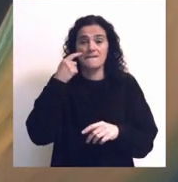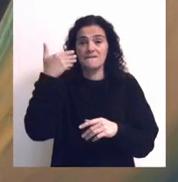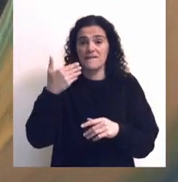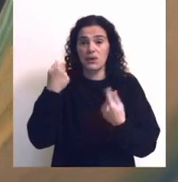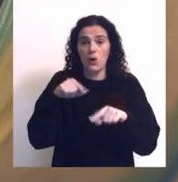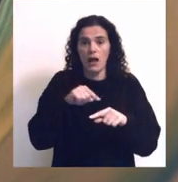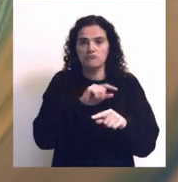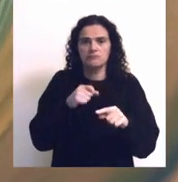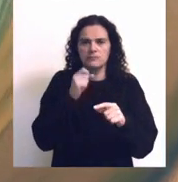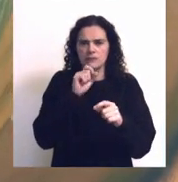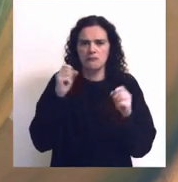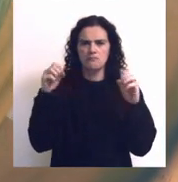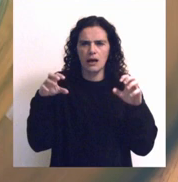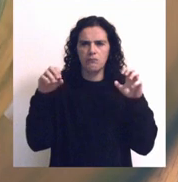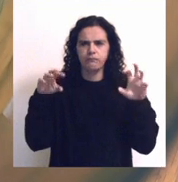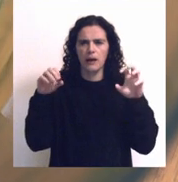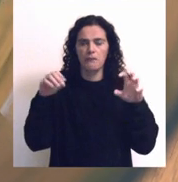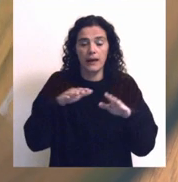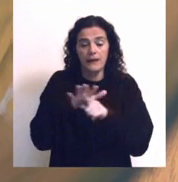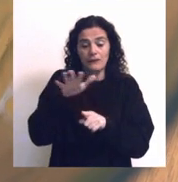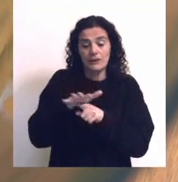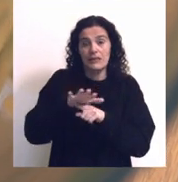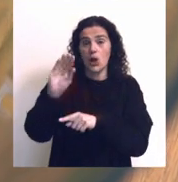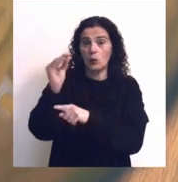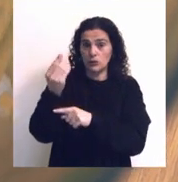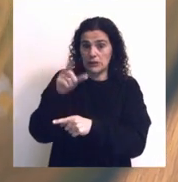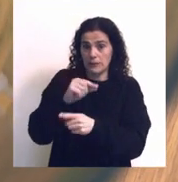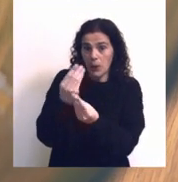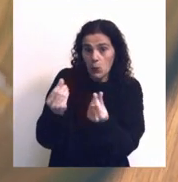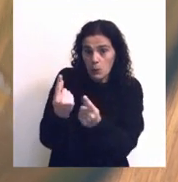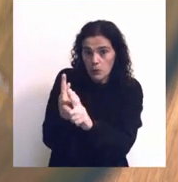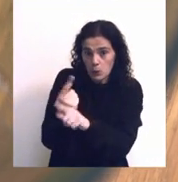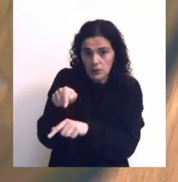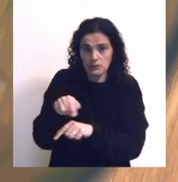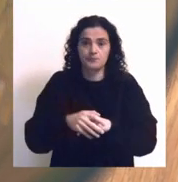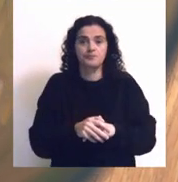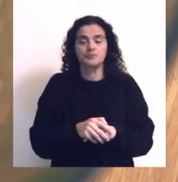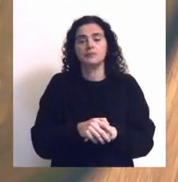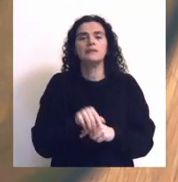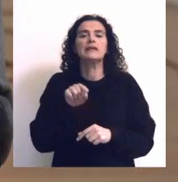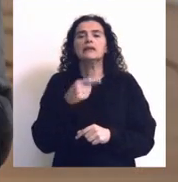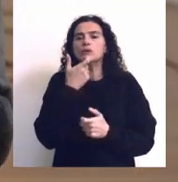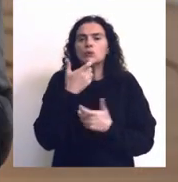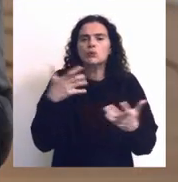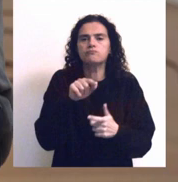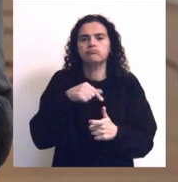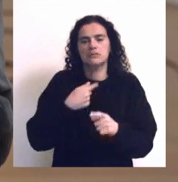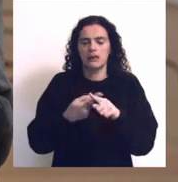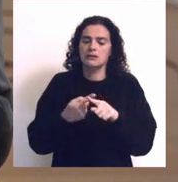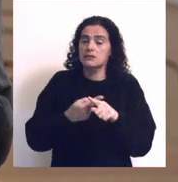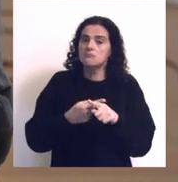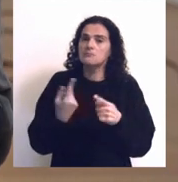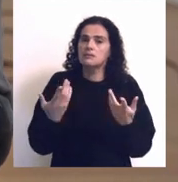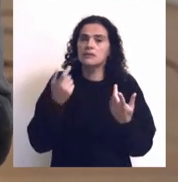comportamento sonoro tem influência em relação ao objeto em si e às matérias. Tudo isso é muito